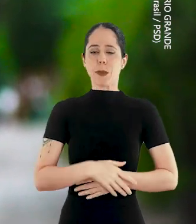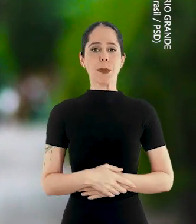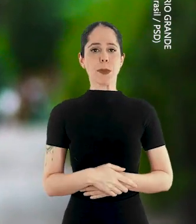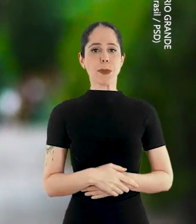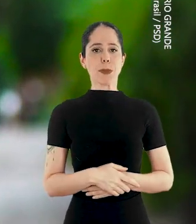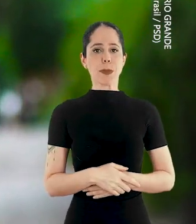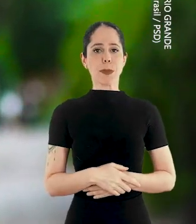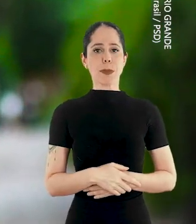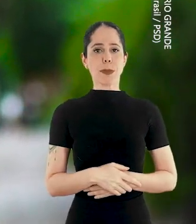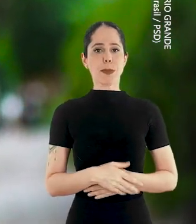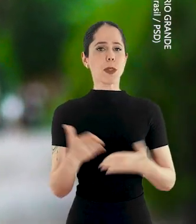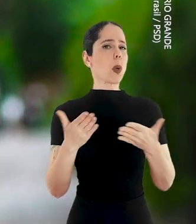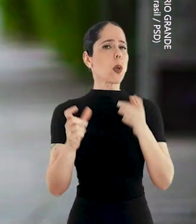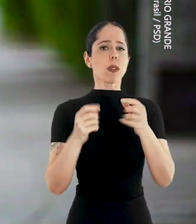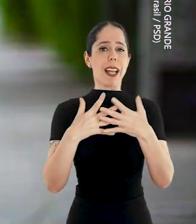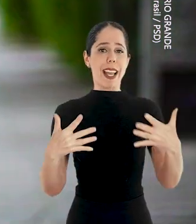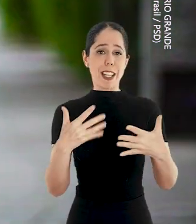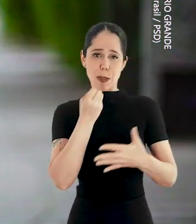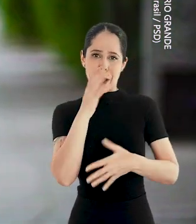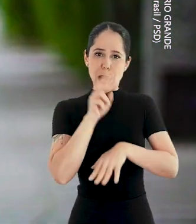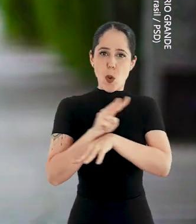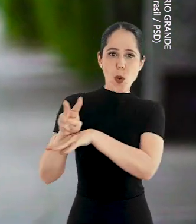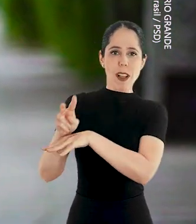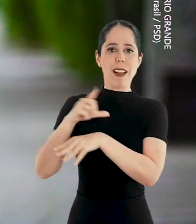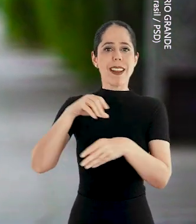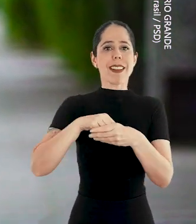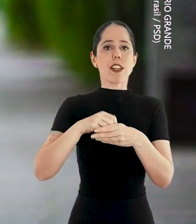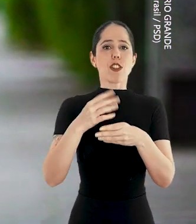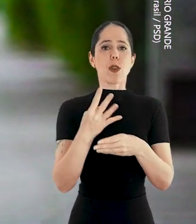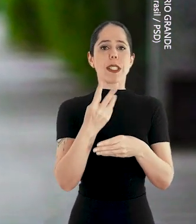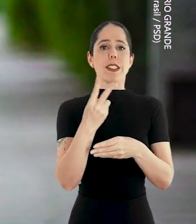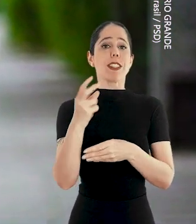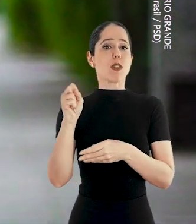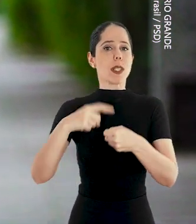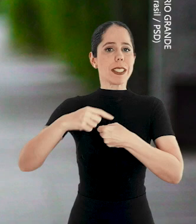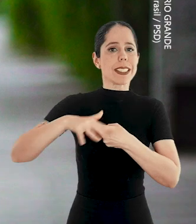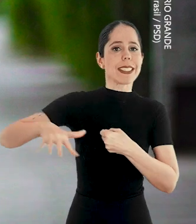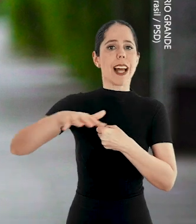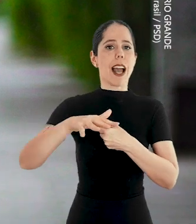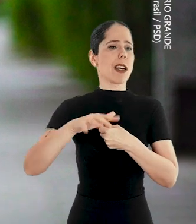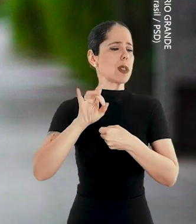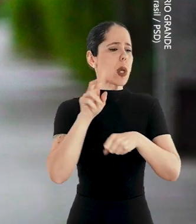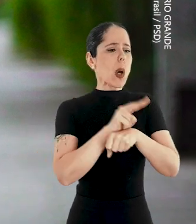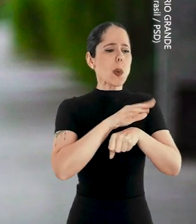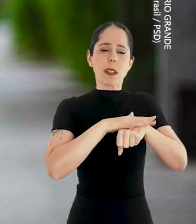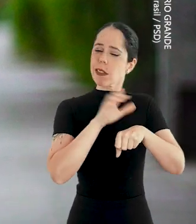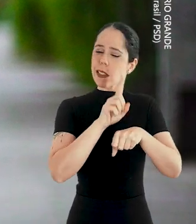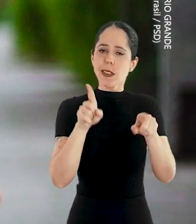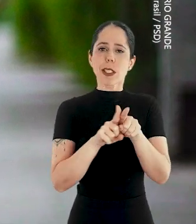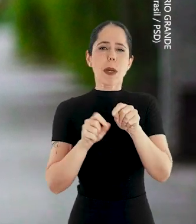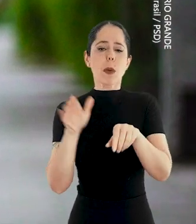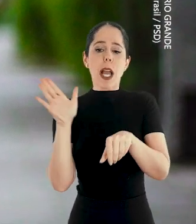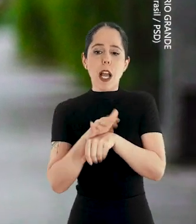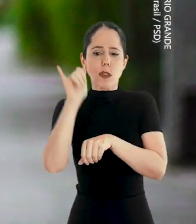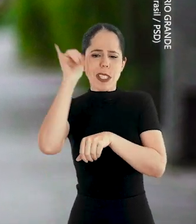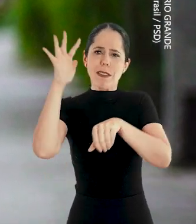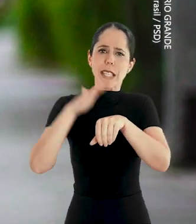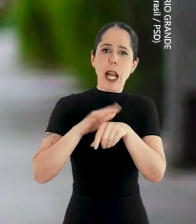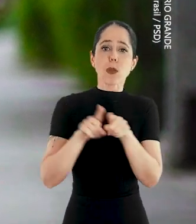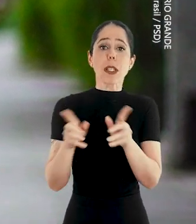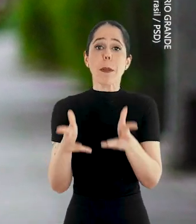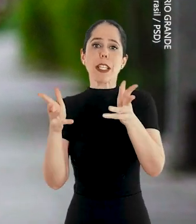fazer na aprendizagem do seu filho. Hoje, a Rede Bem Cuidar está em 428 cidades para, mais do que cuidar da doença,